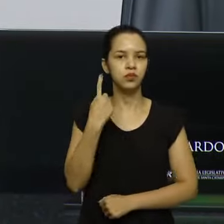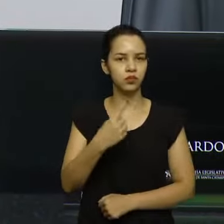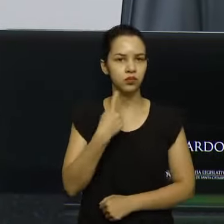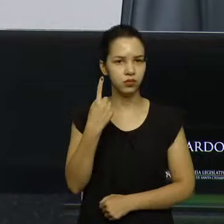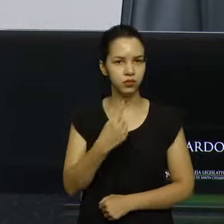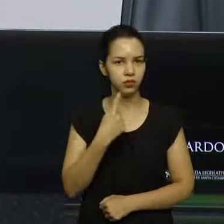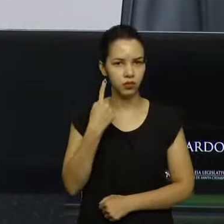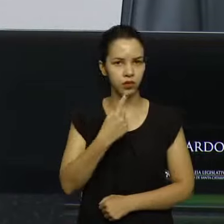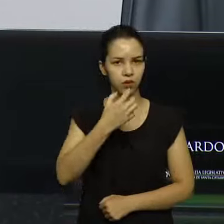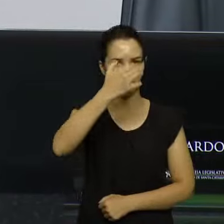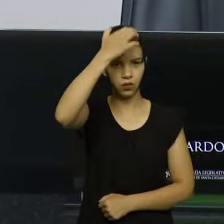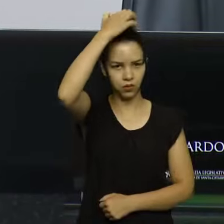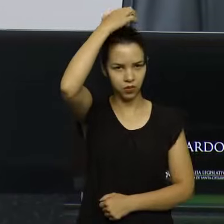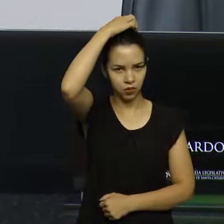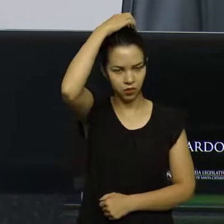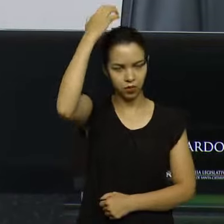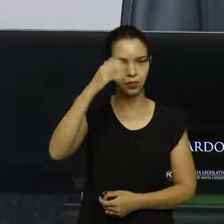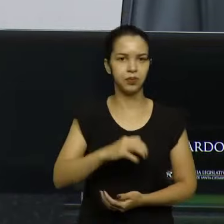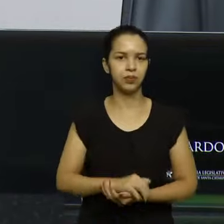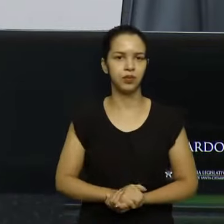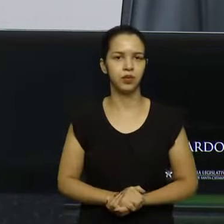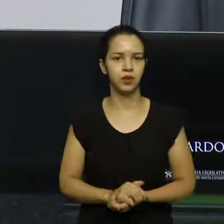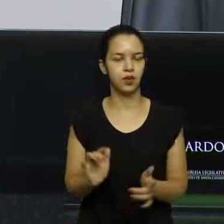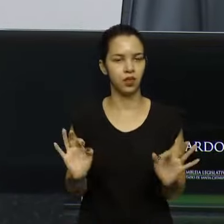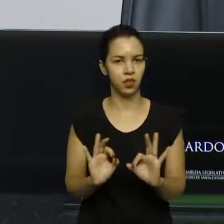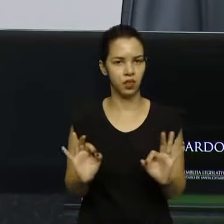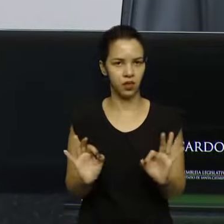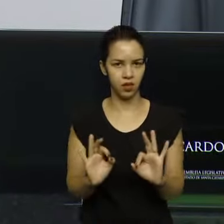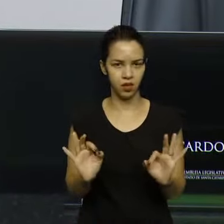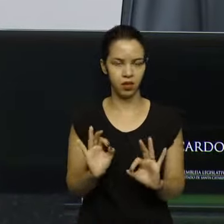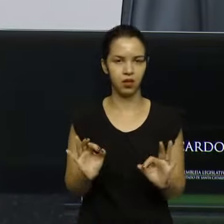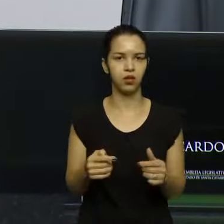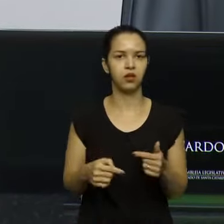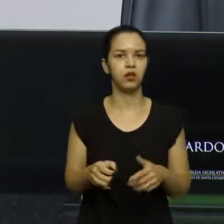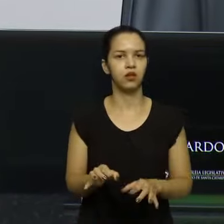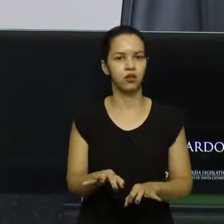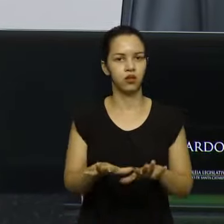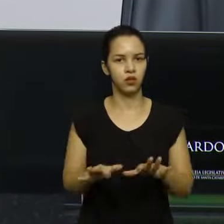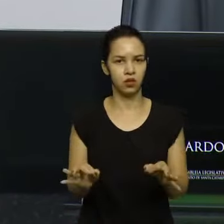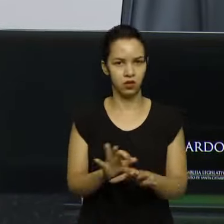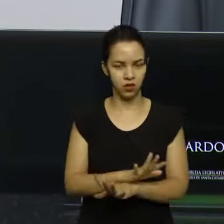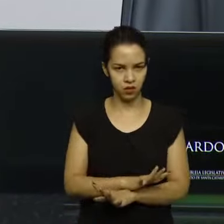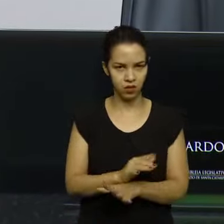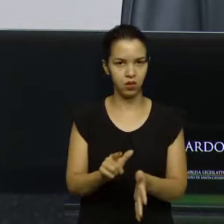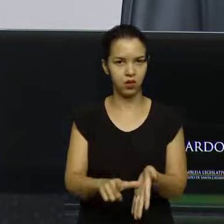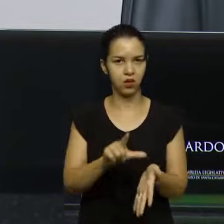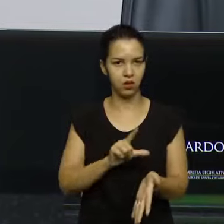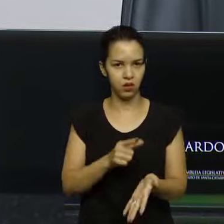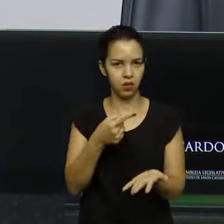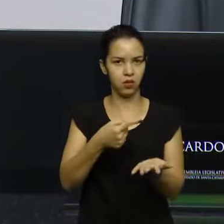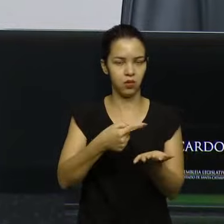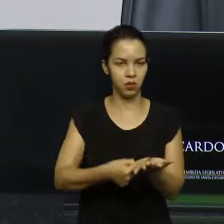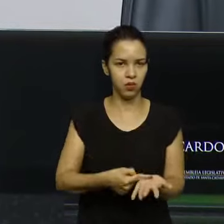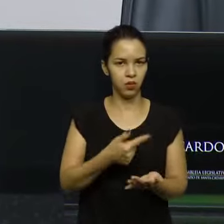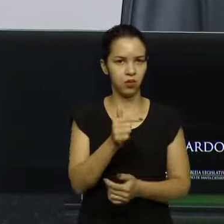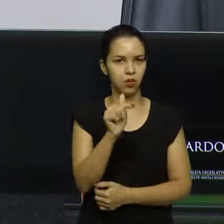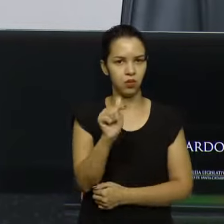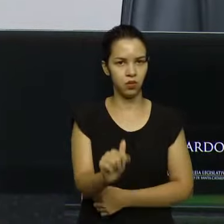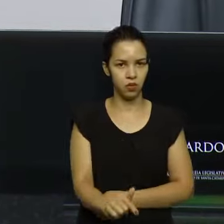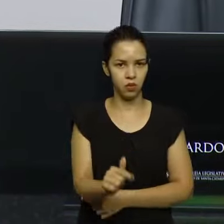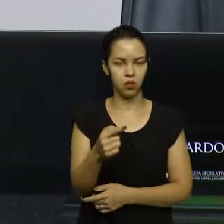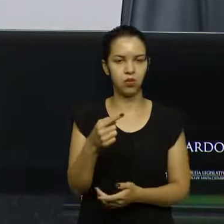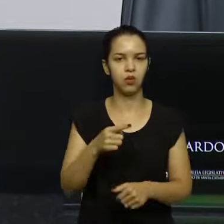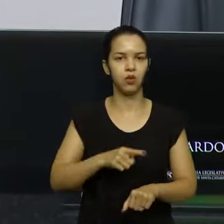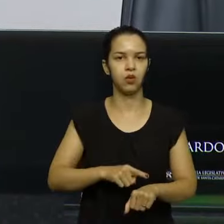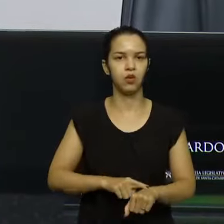Coronel Mocelin. Nada mais havendo a tratar, e antes de encerrar a sessão, o senhor presidente convocou outra ordinária para